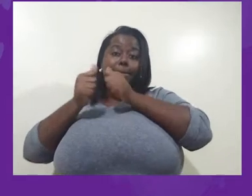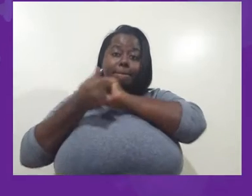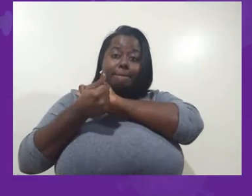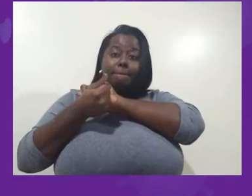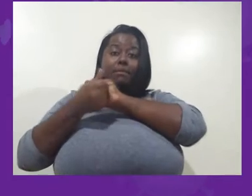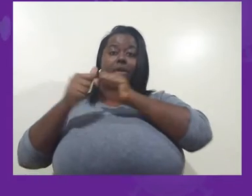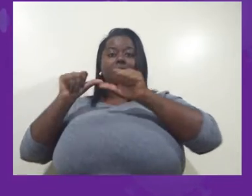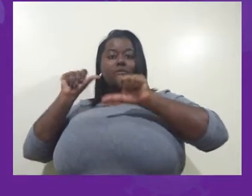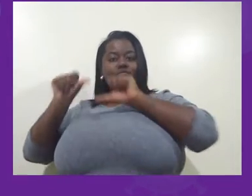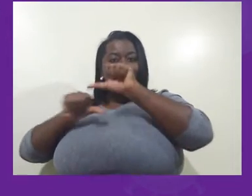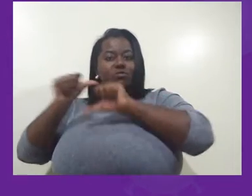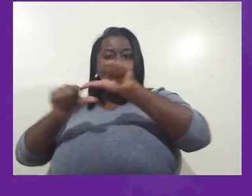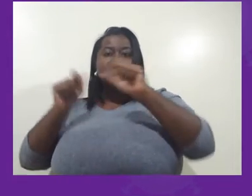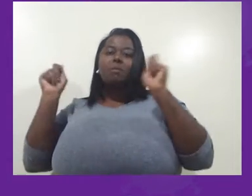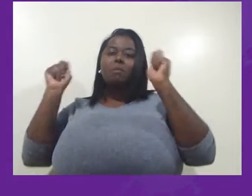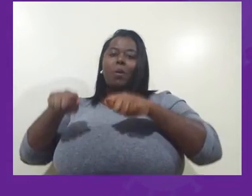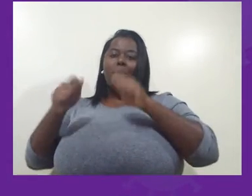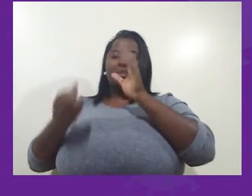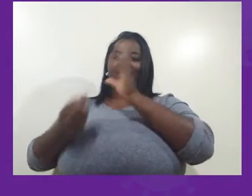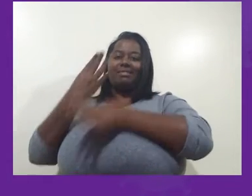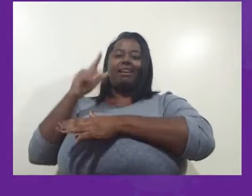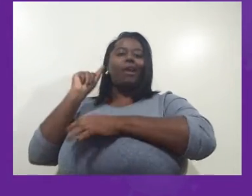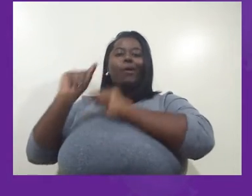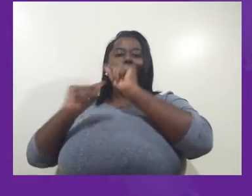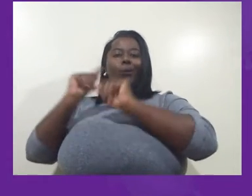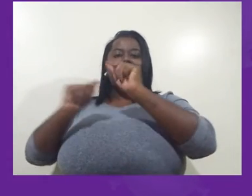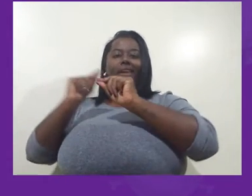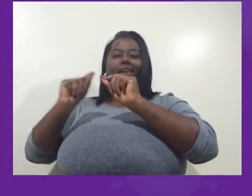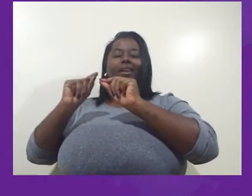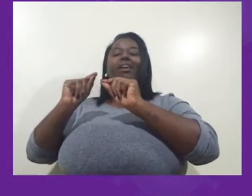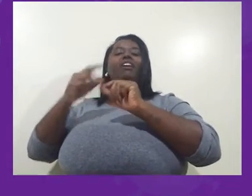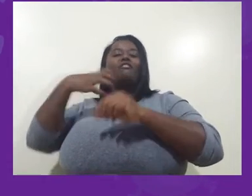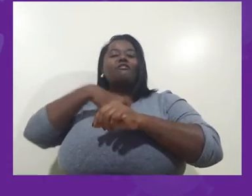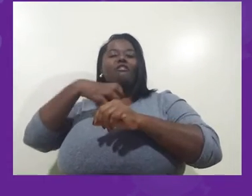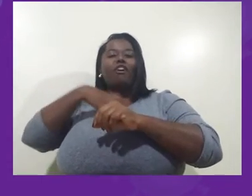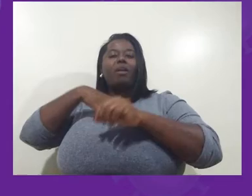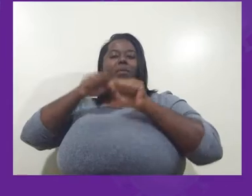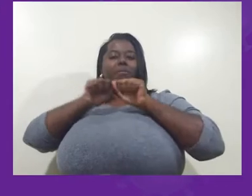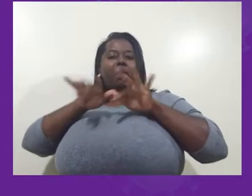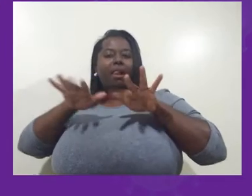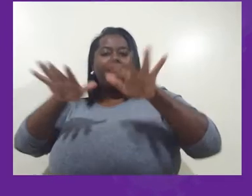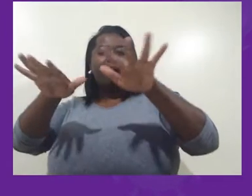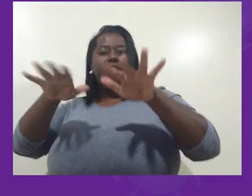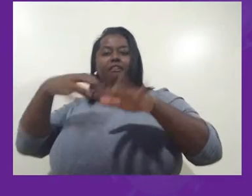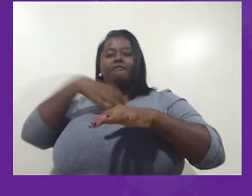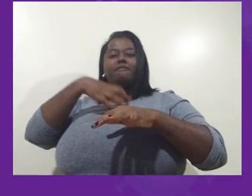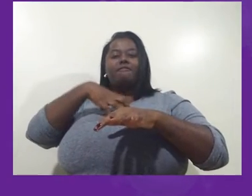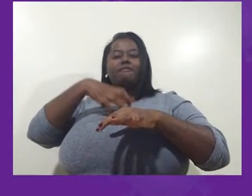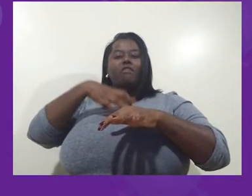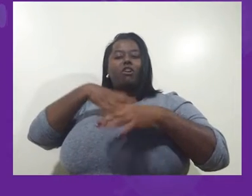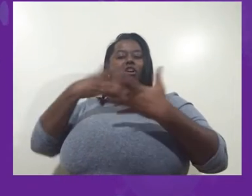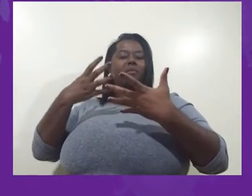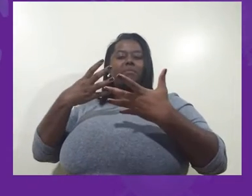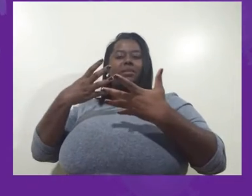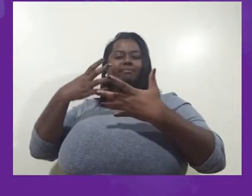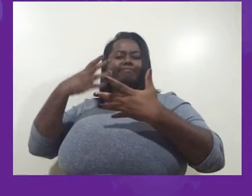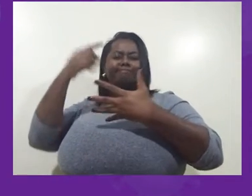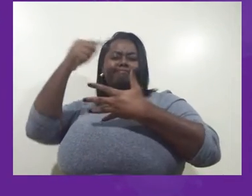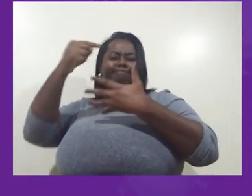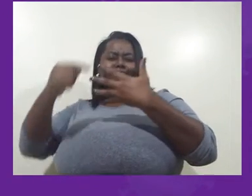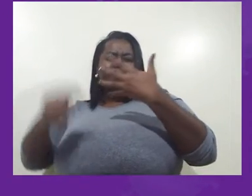situações semelhantes a essas, em que o vírus começa a mudar a transmissibilidade dele, a agressividade.